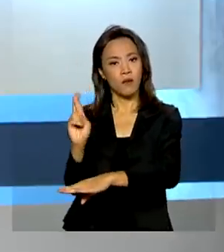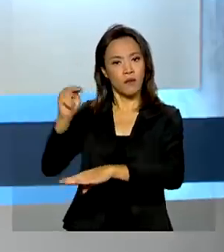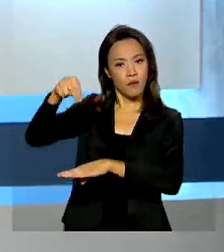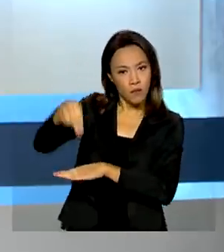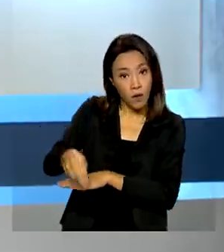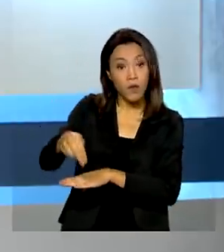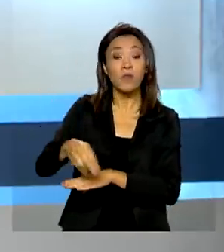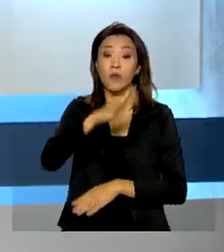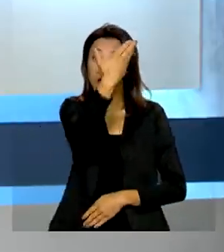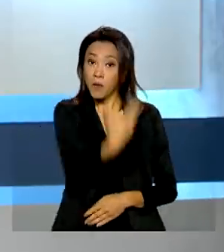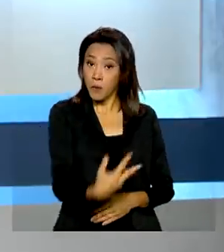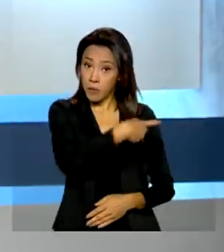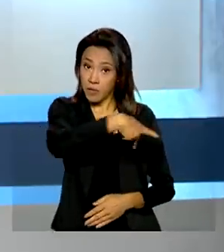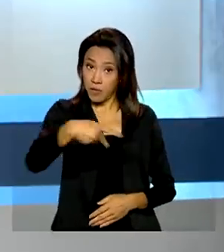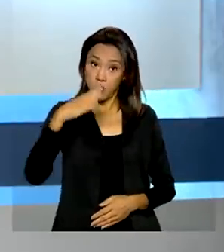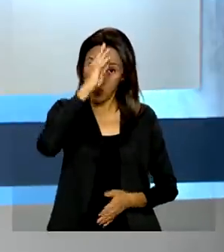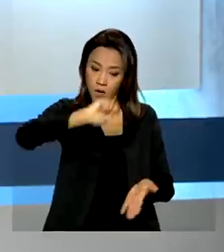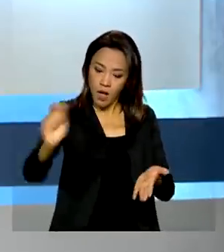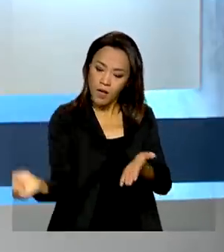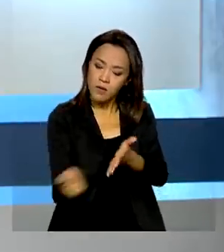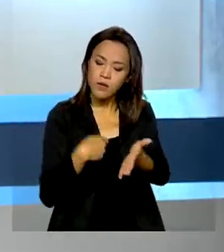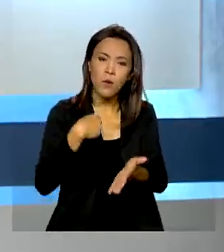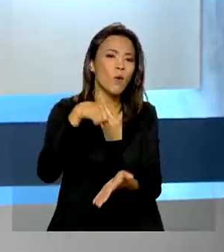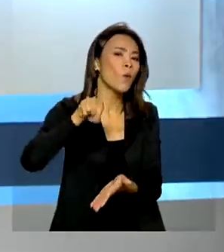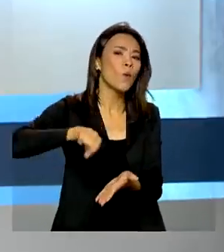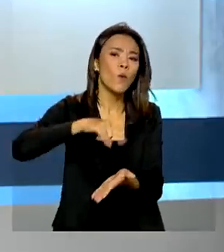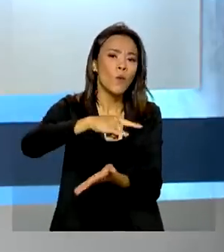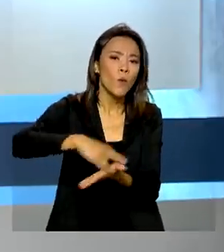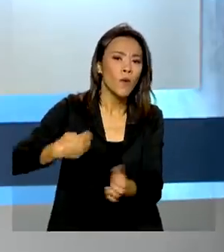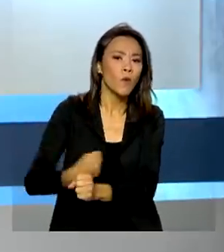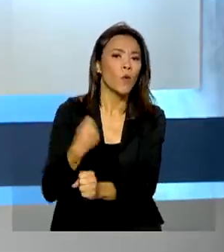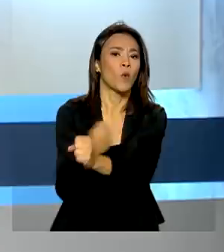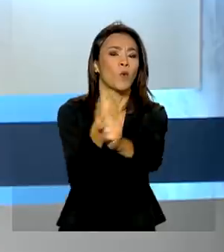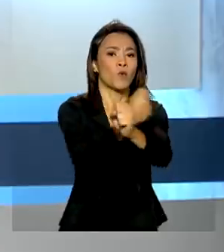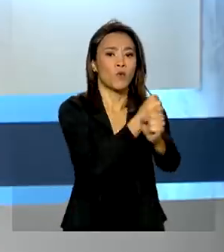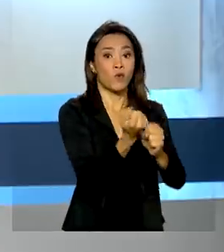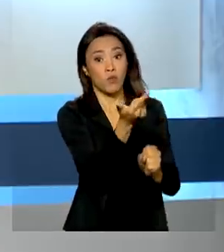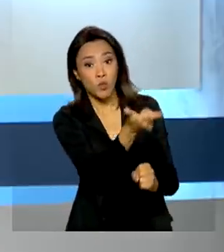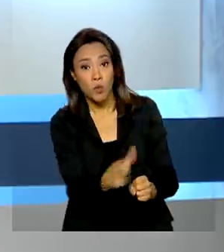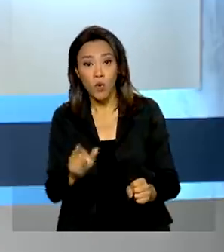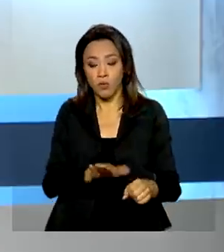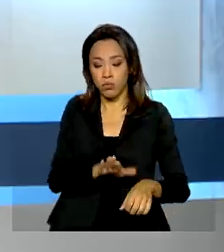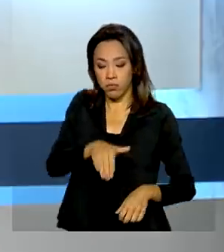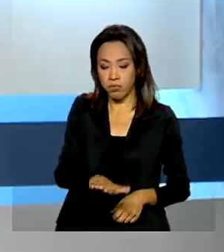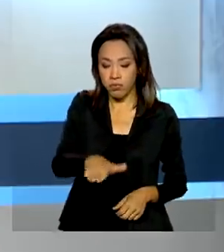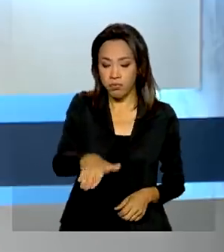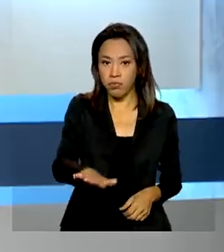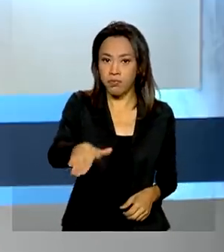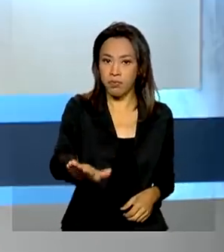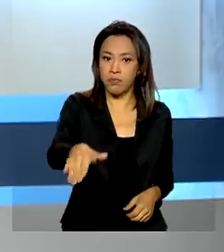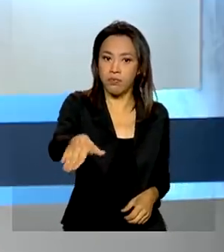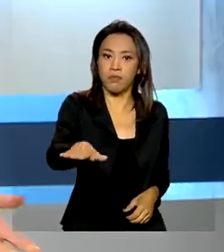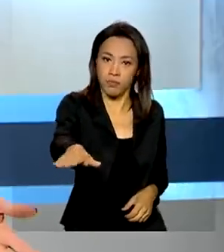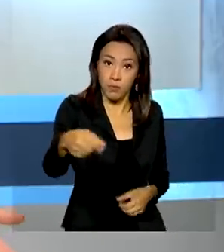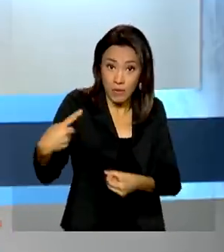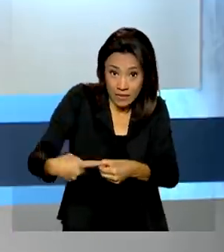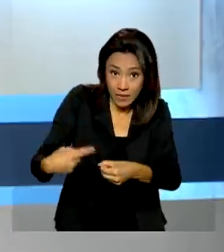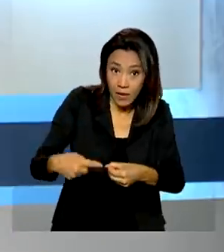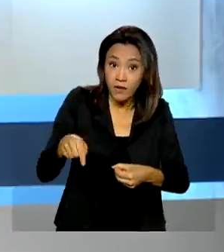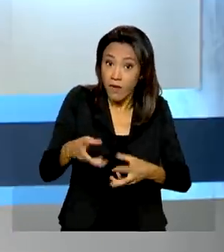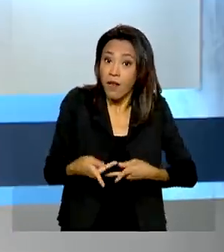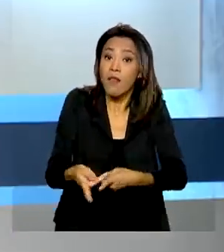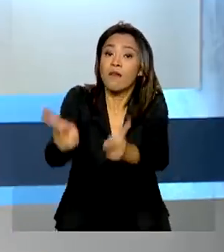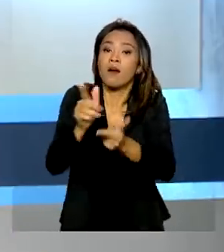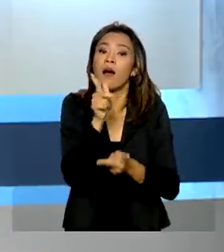Bolsonaro ensinou uma ordem de serviço para o início das obras de construção do ramal do Apodi, no município de Pau dos Ferros. O ramal vai